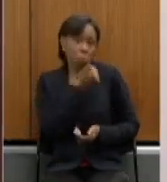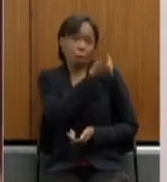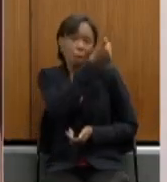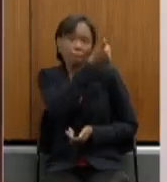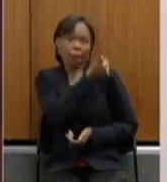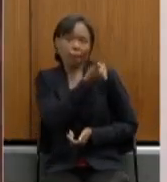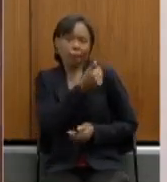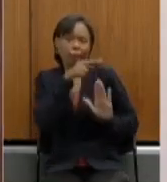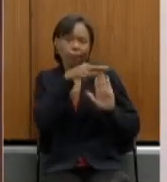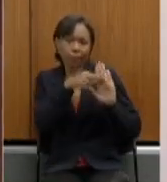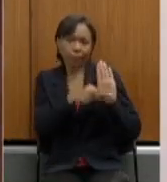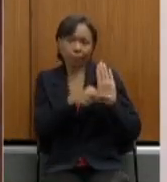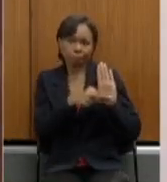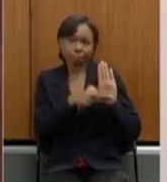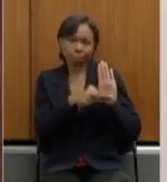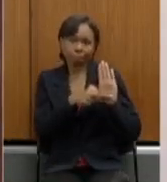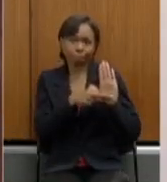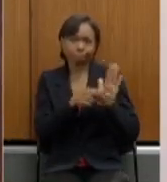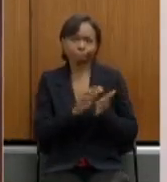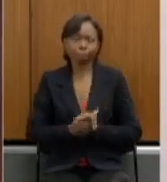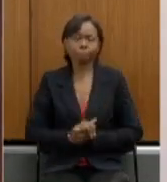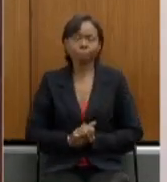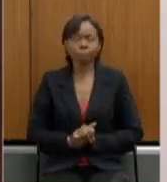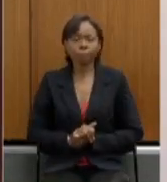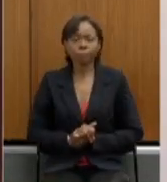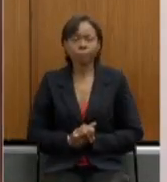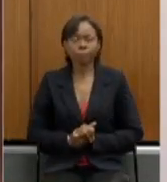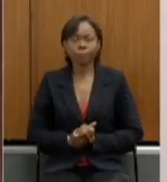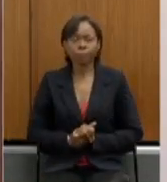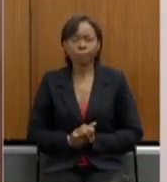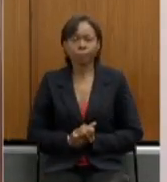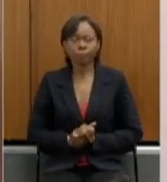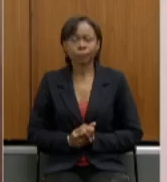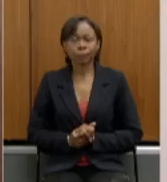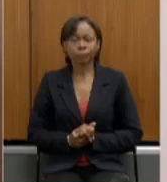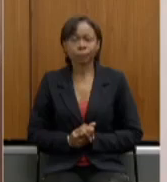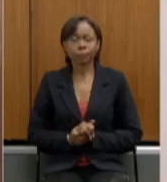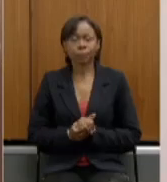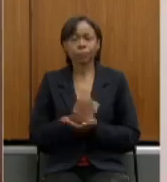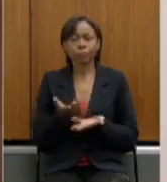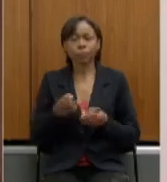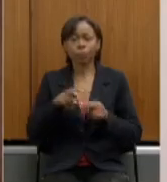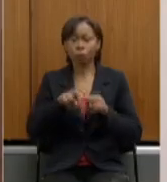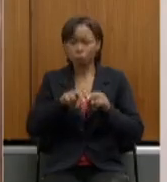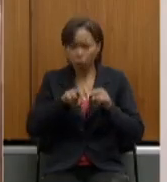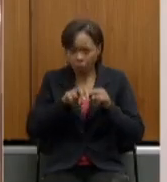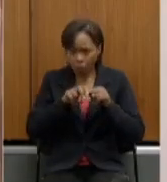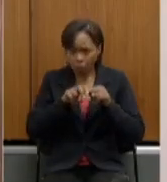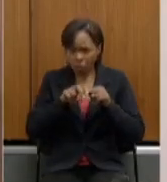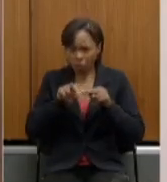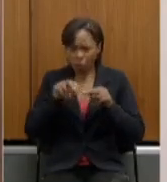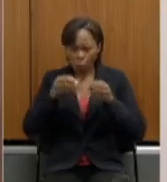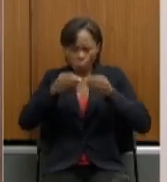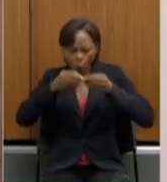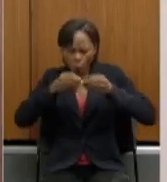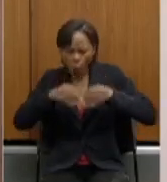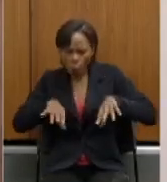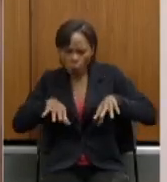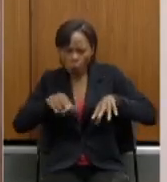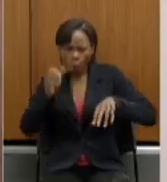função da regra federal bem com essa com essa chuva de ovos